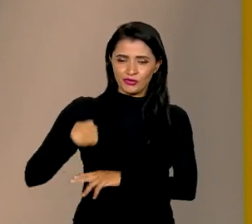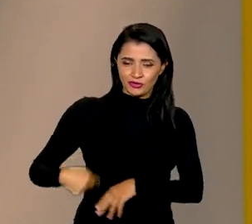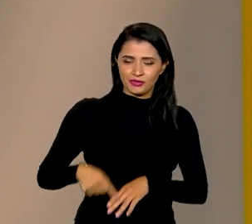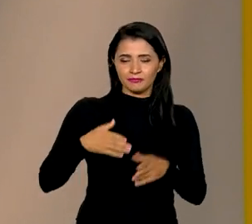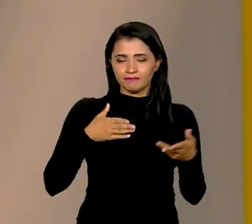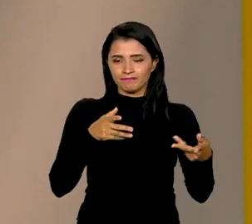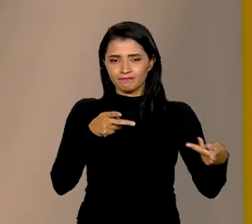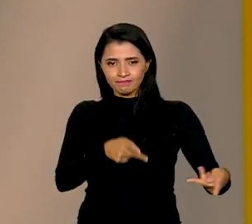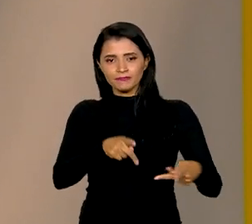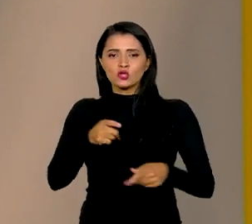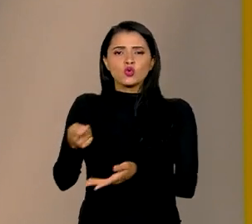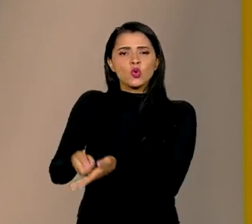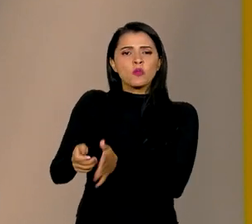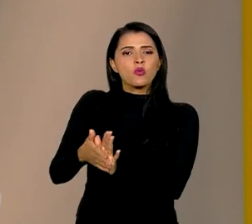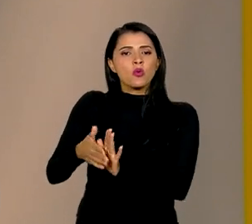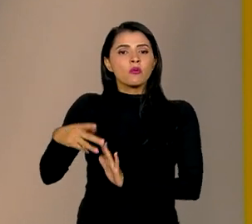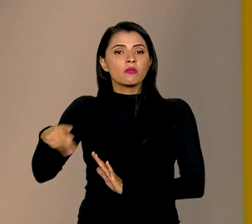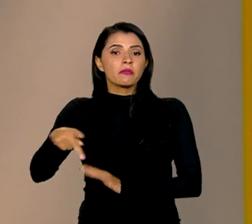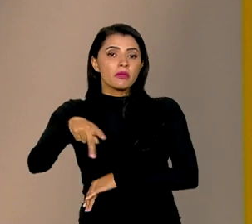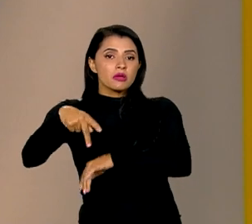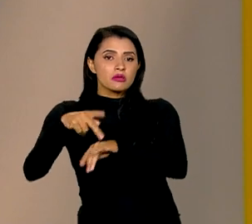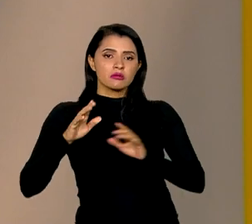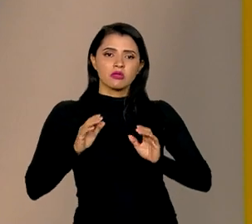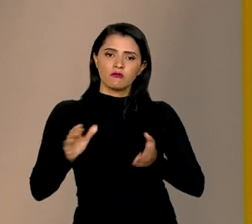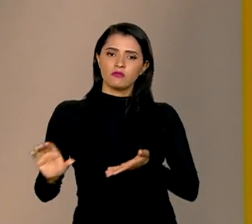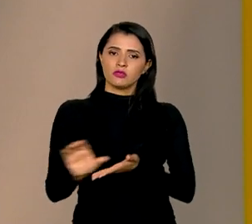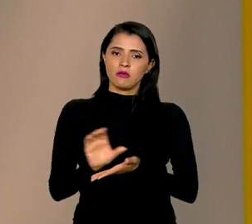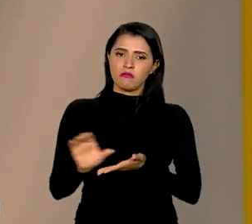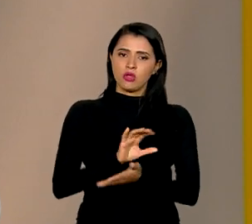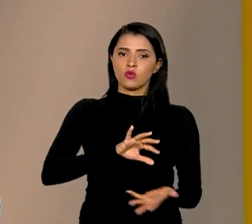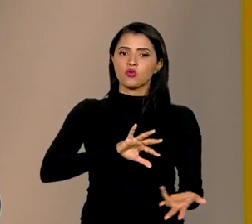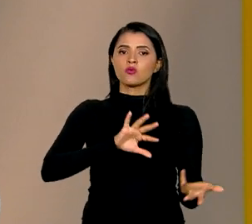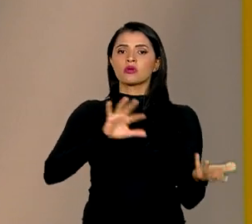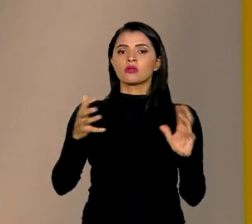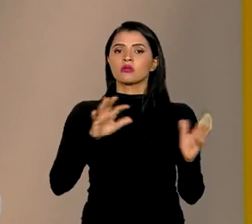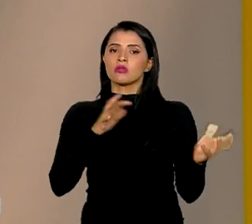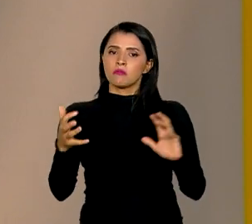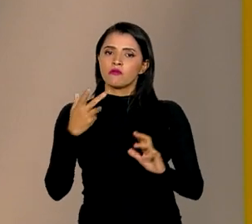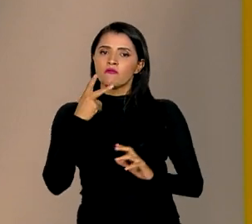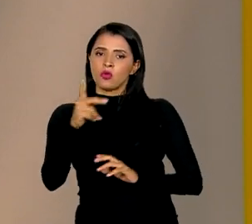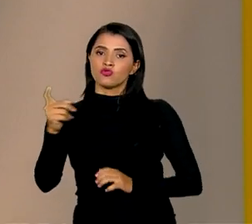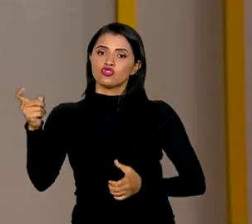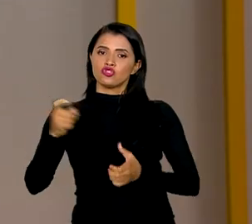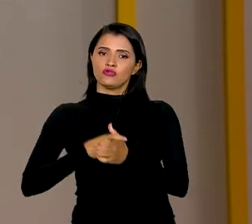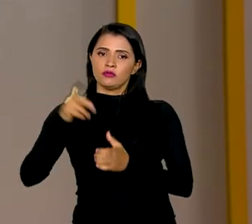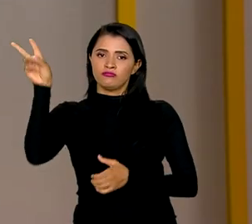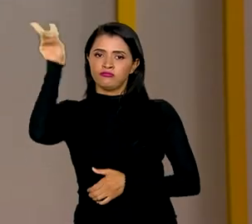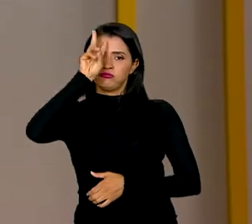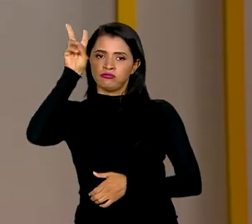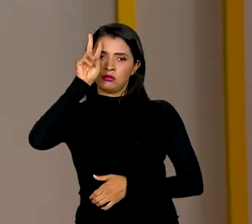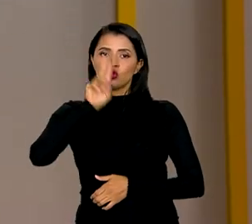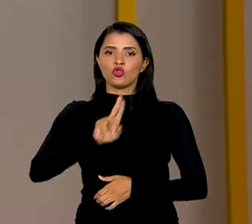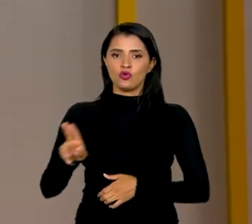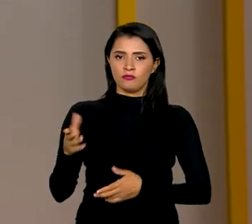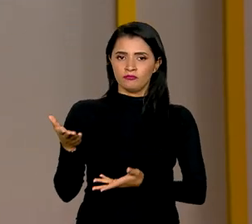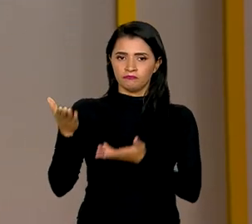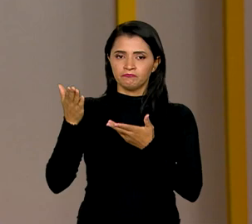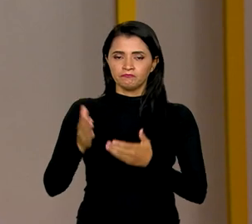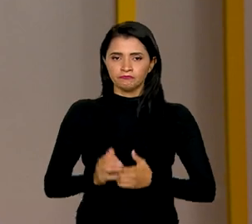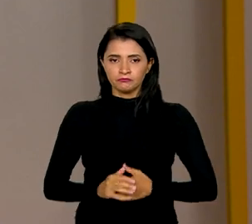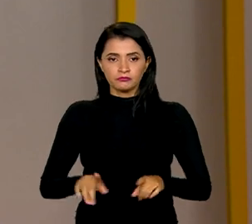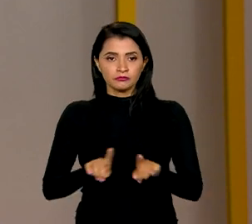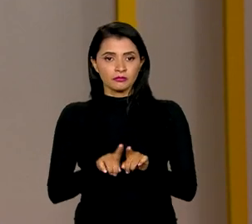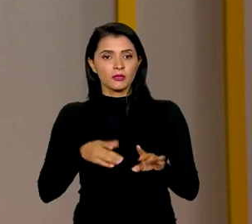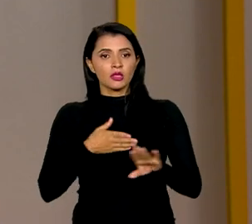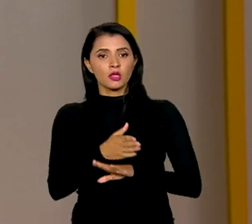Lula cobrou dos países ricos o financiamento do clima, o que chamou de dívida histórica. Lula também se reuniu com o